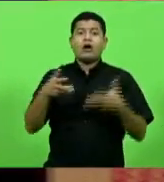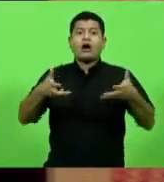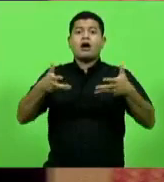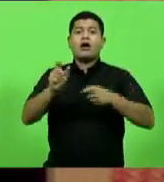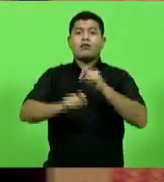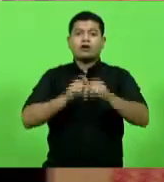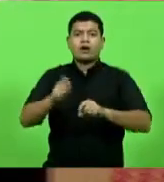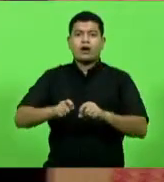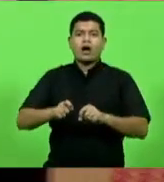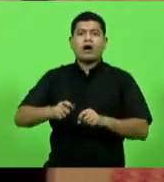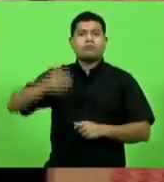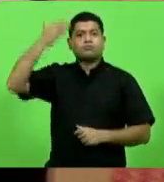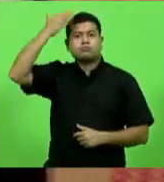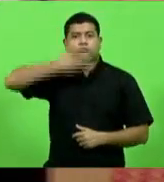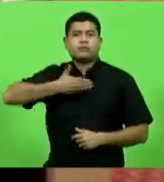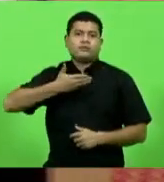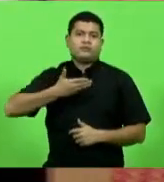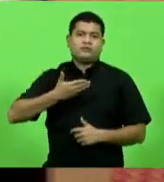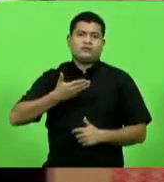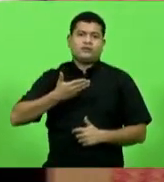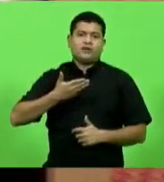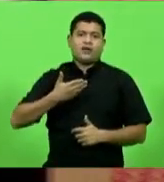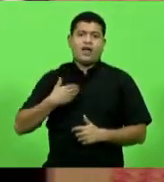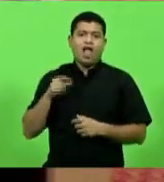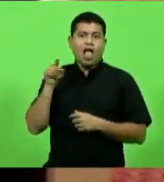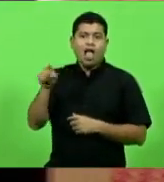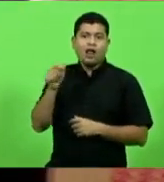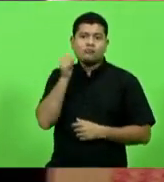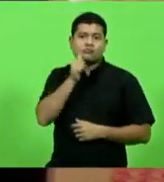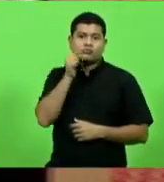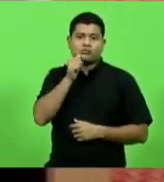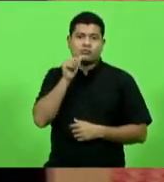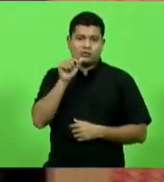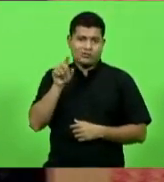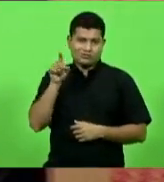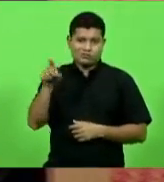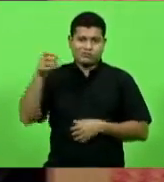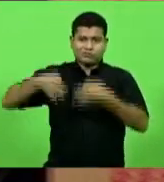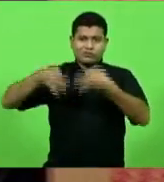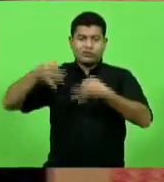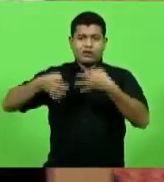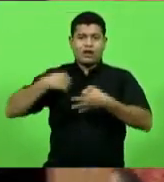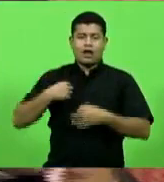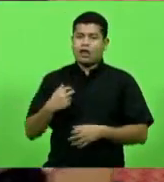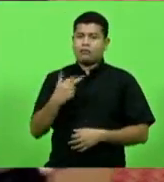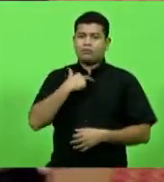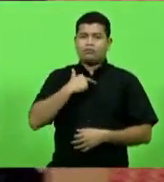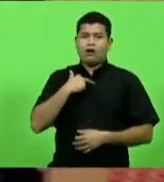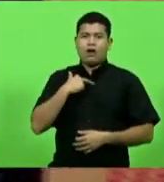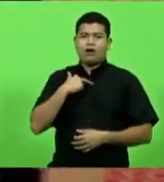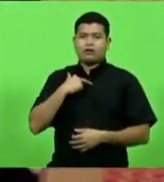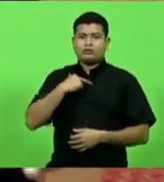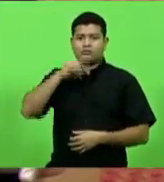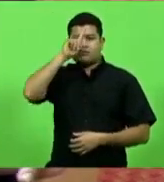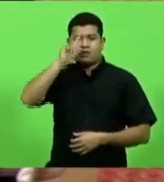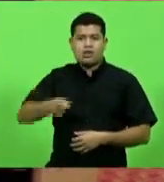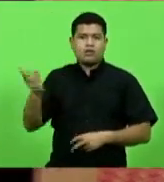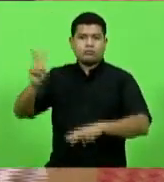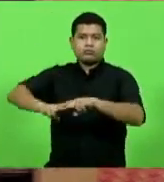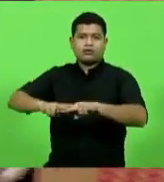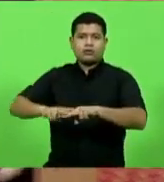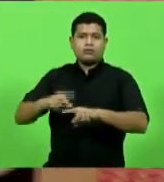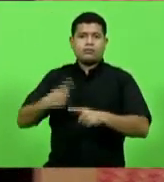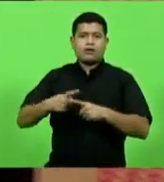prova que ela não poderia decretar a prisão, ela não tem essa competência, juíza de primeira